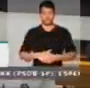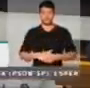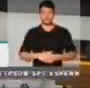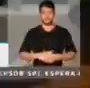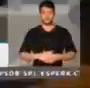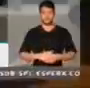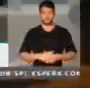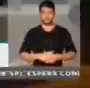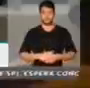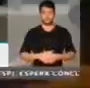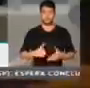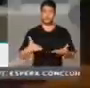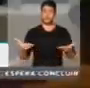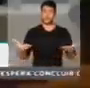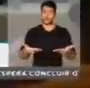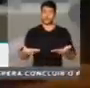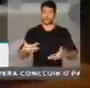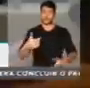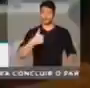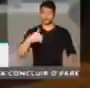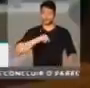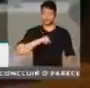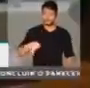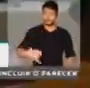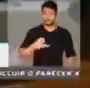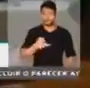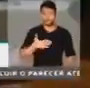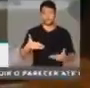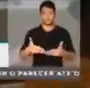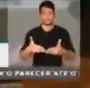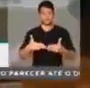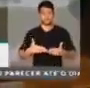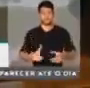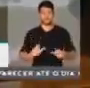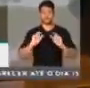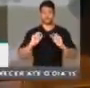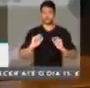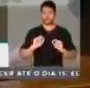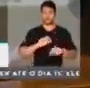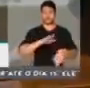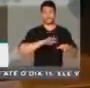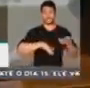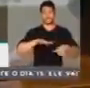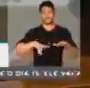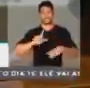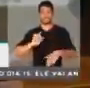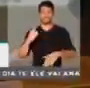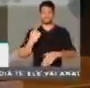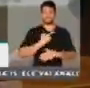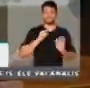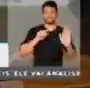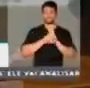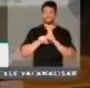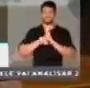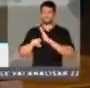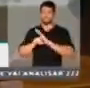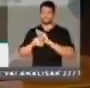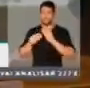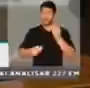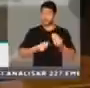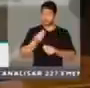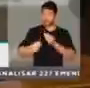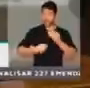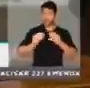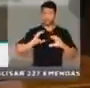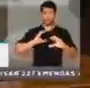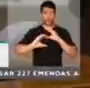presentes. Hoje eu gostaria de fazer um pronunciamento diferente. Às vezes nós nos perguntamos qual é a melhor forma de se comunicar com o